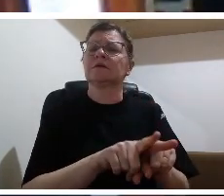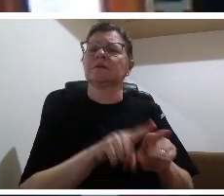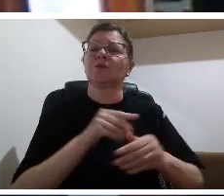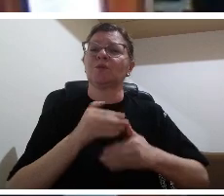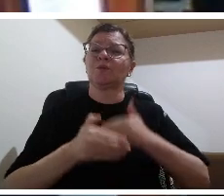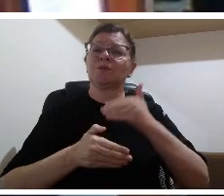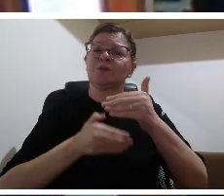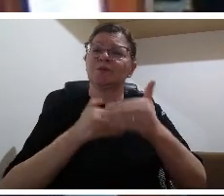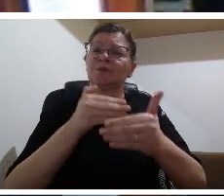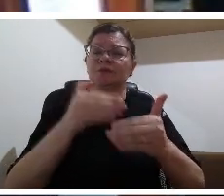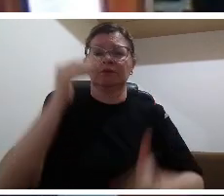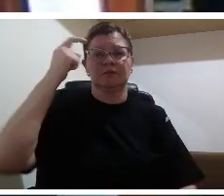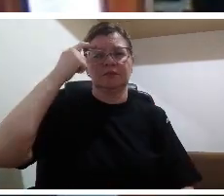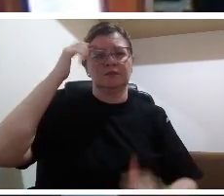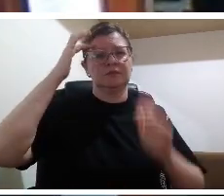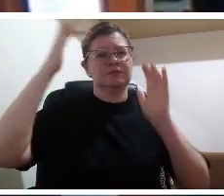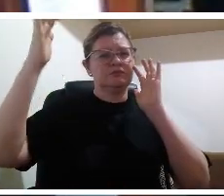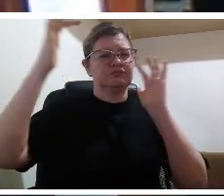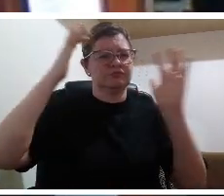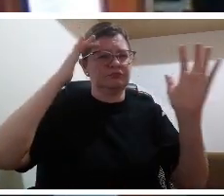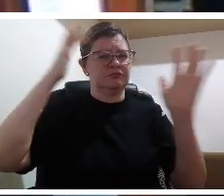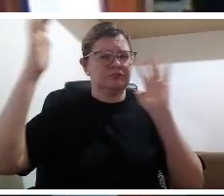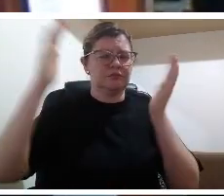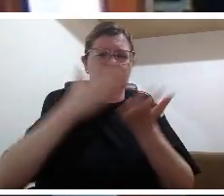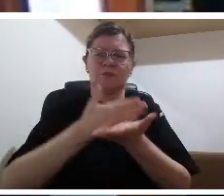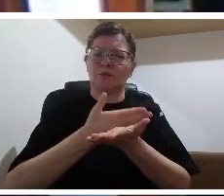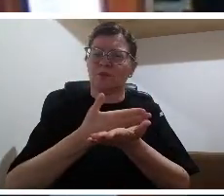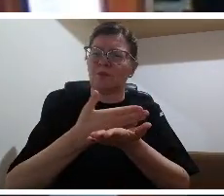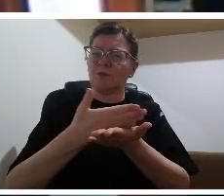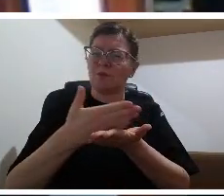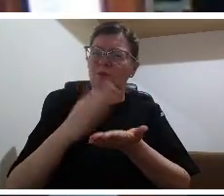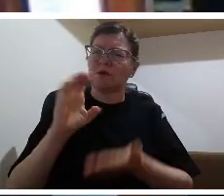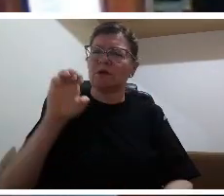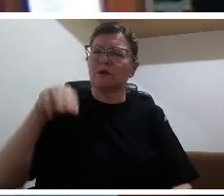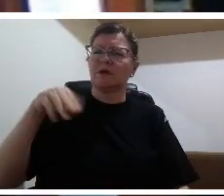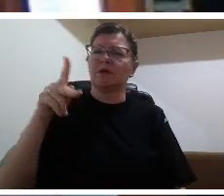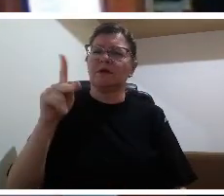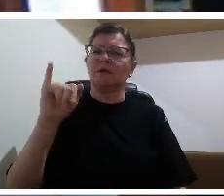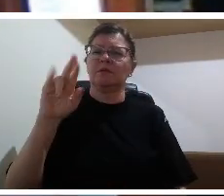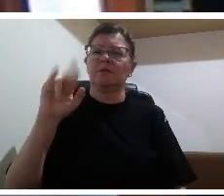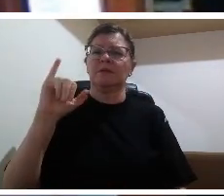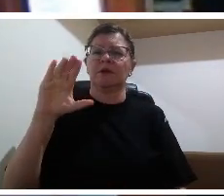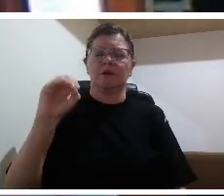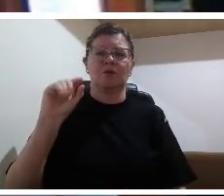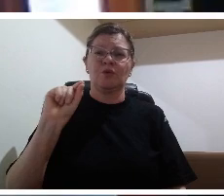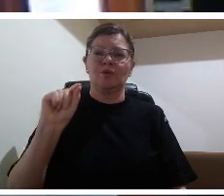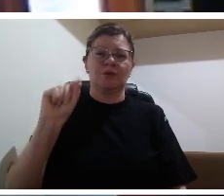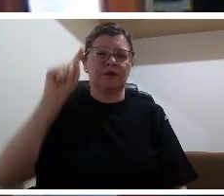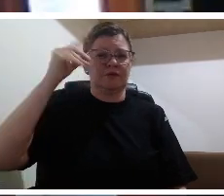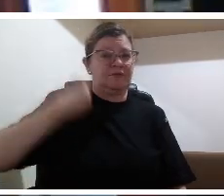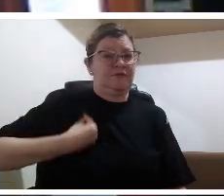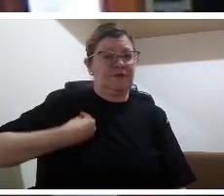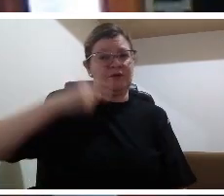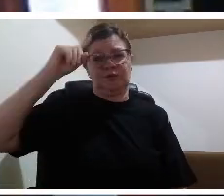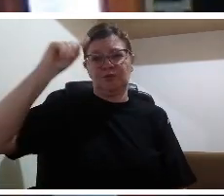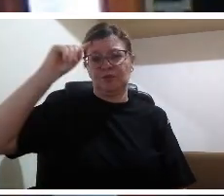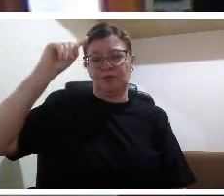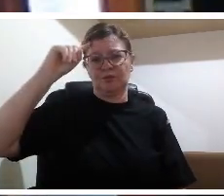passa para o abstrato que é a análise que é a teoria que é a luz